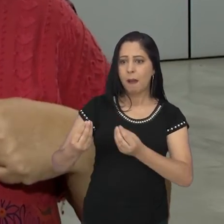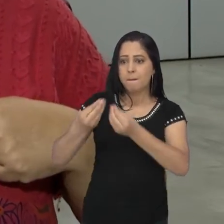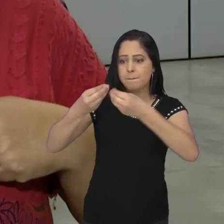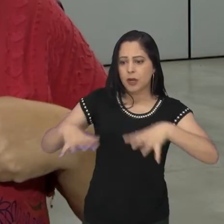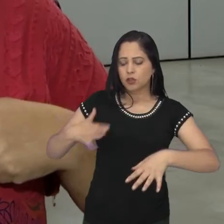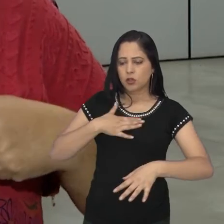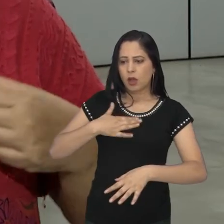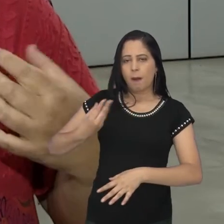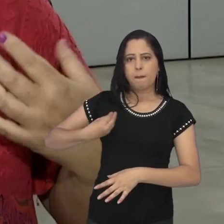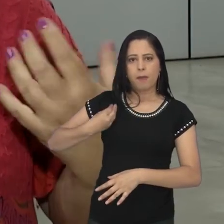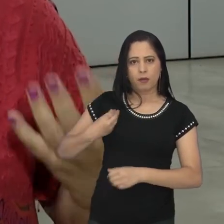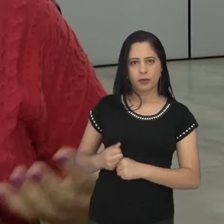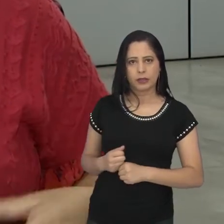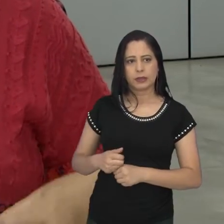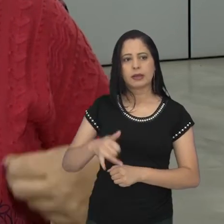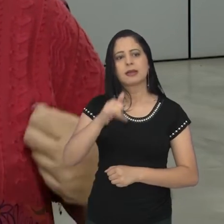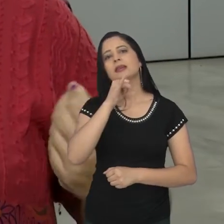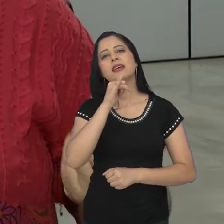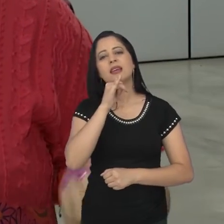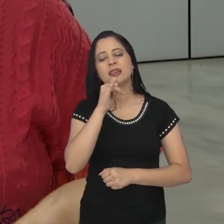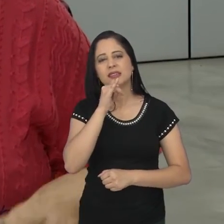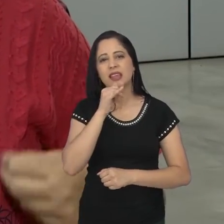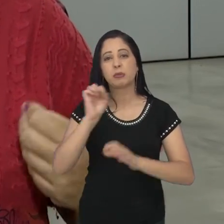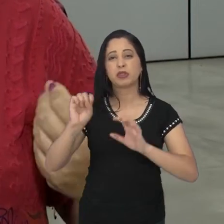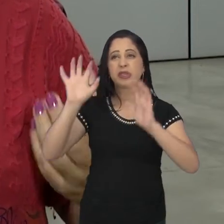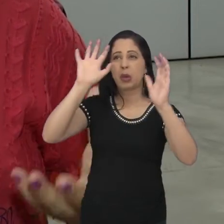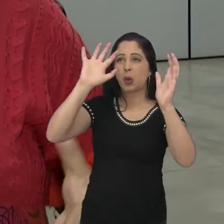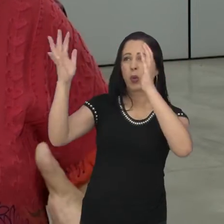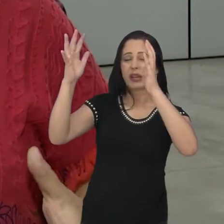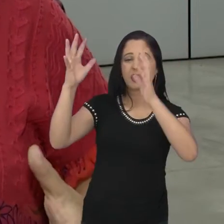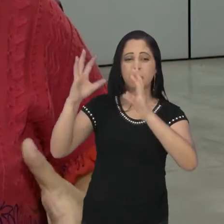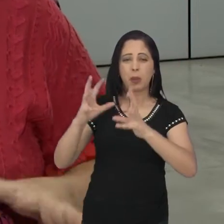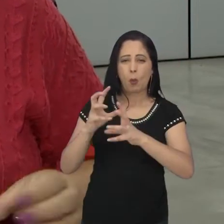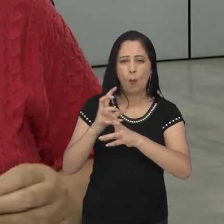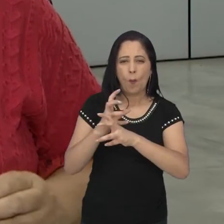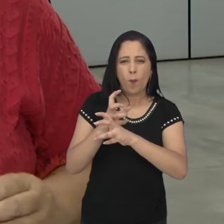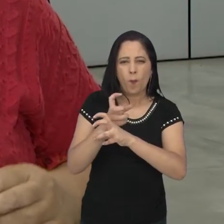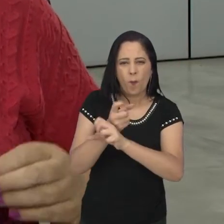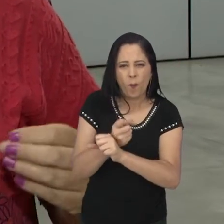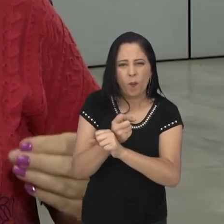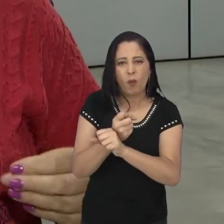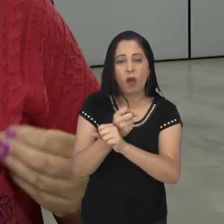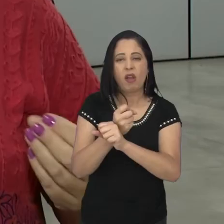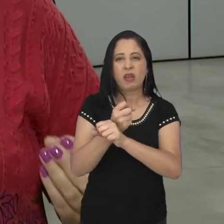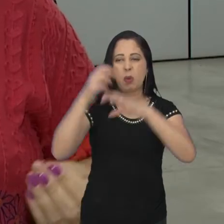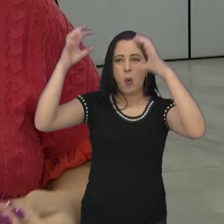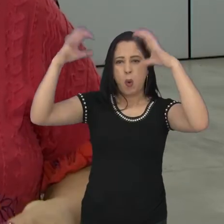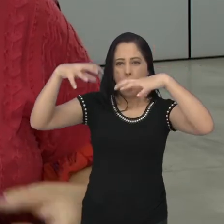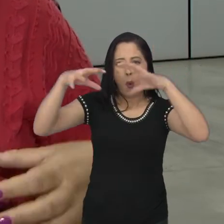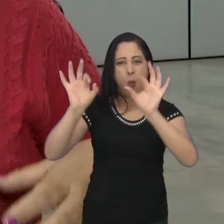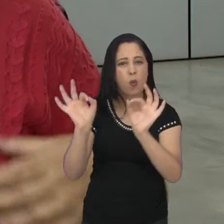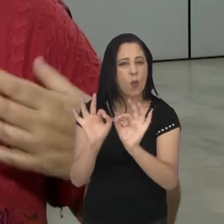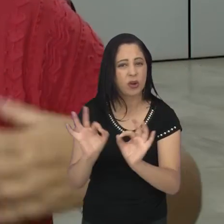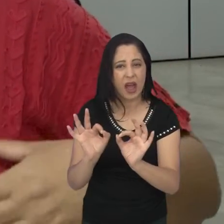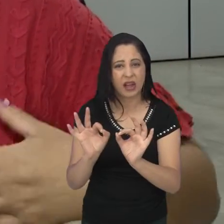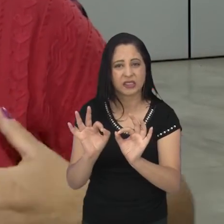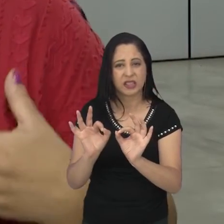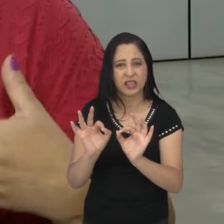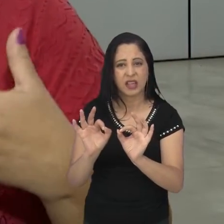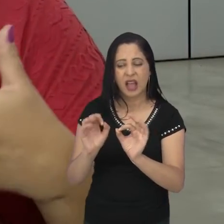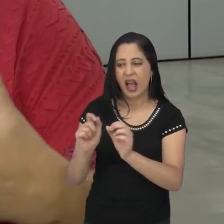de vida. Então, por exemplo, em épocas muito secas, com falta de água, você